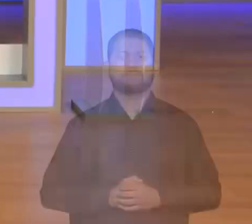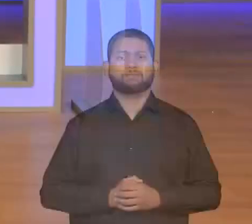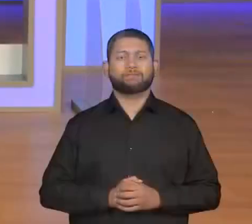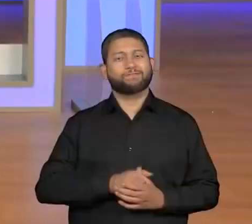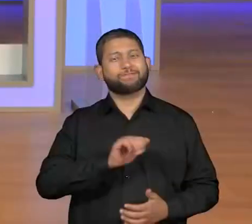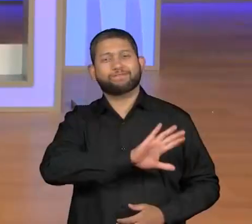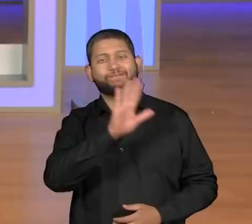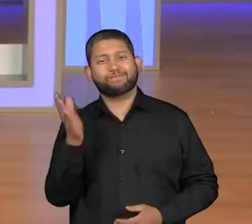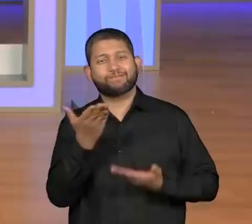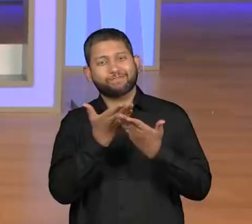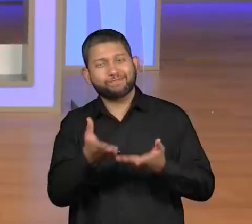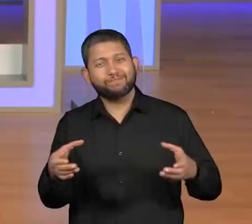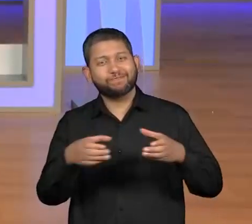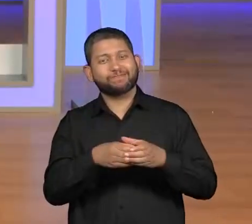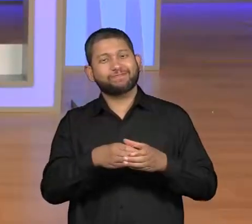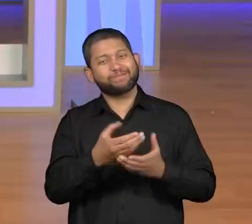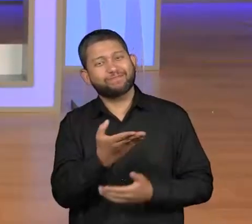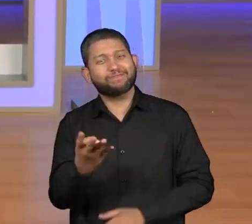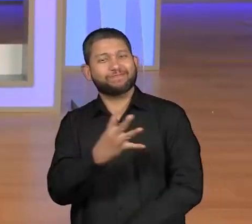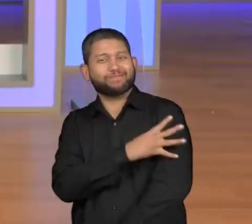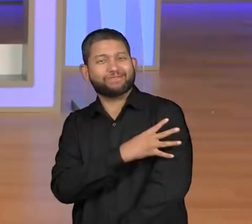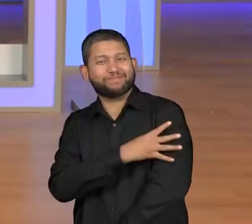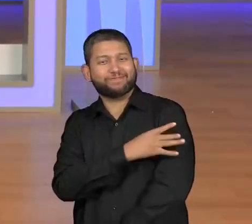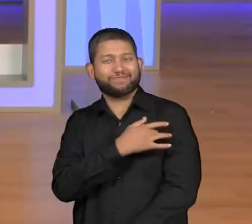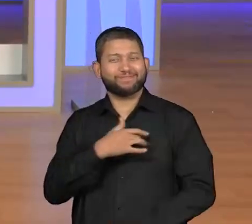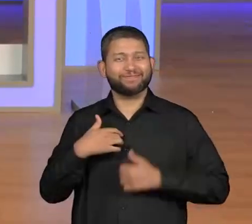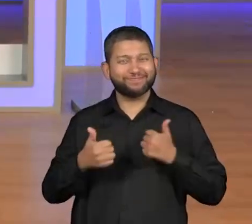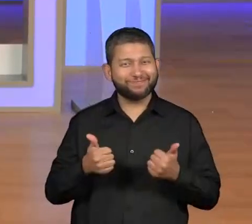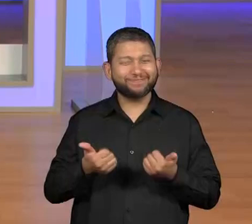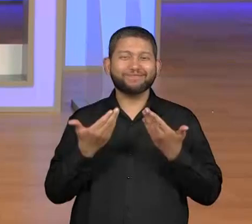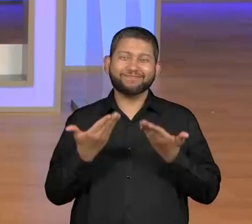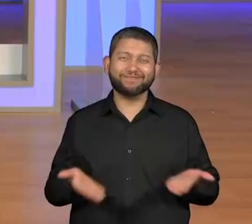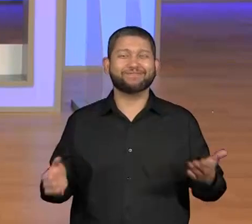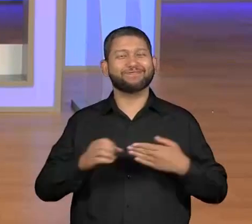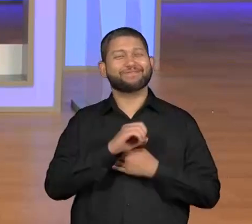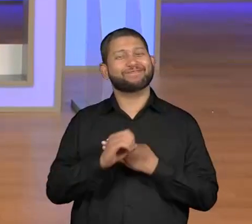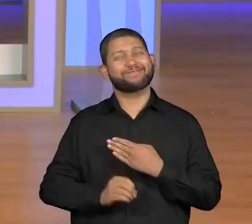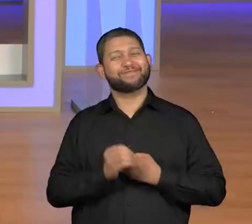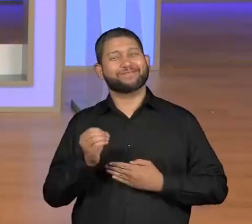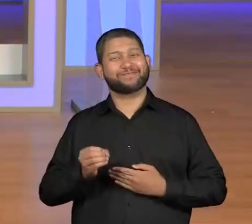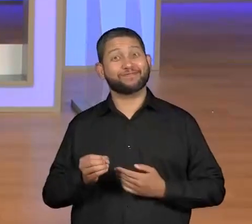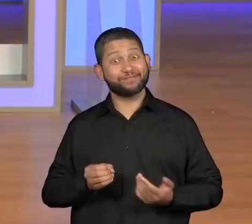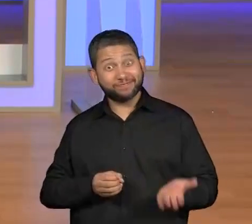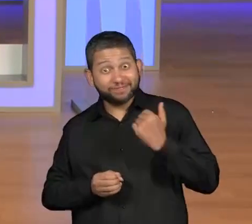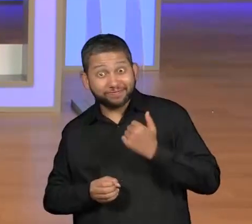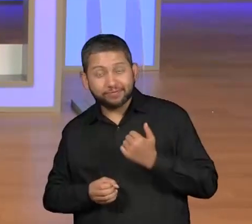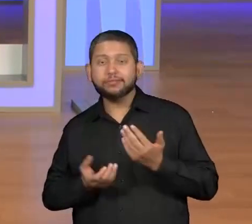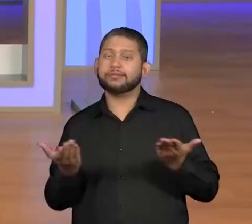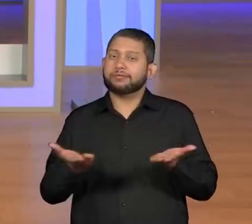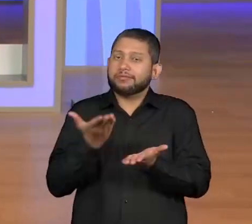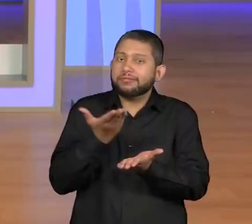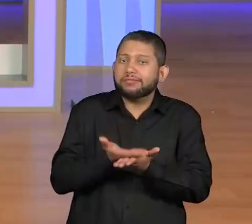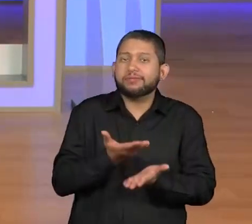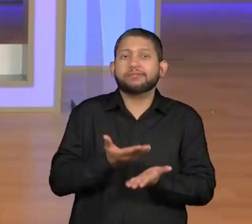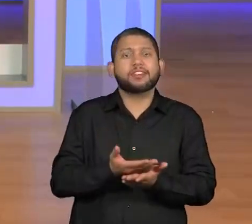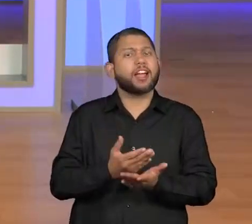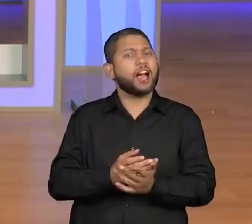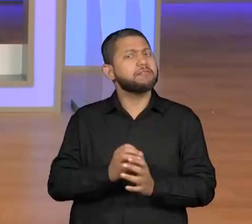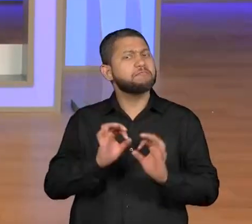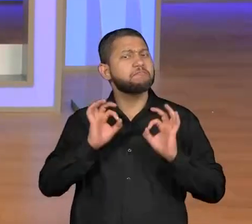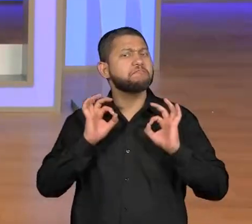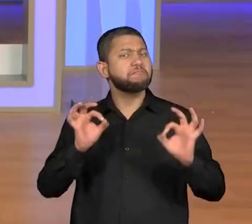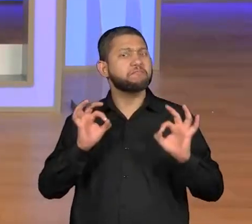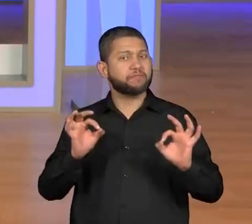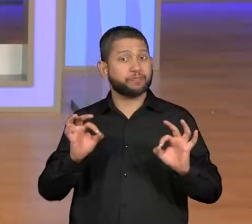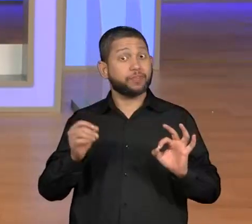Olá, galerinha aqui do quarto ano do Centro de Mídia. Vamos começar mais uma super aula e eu quero que você acompanhe esse